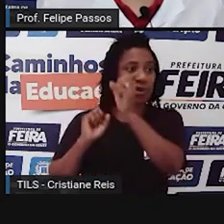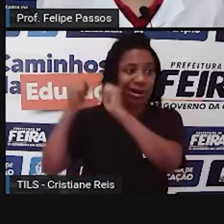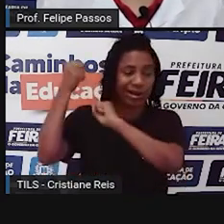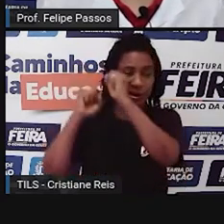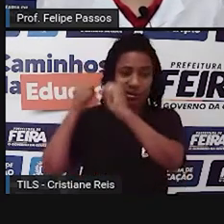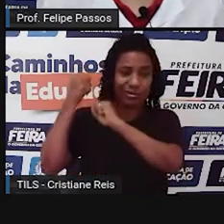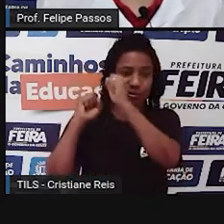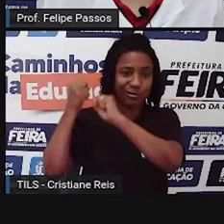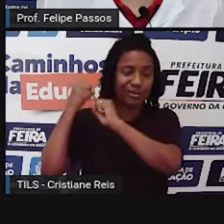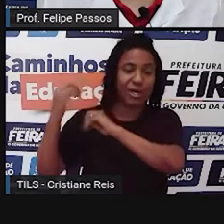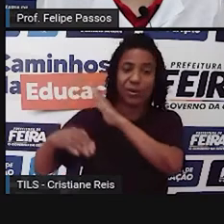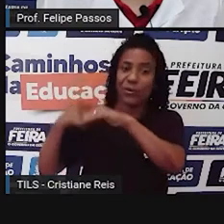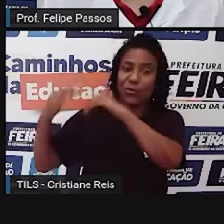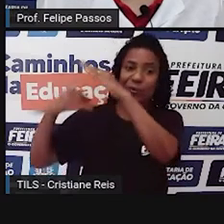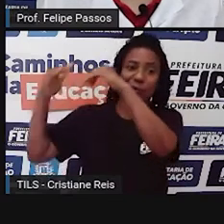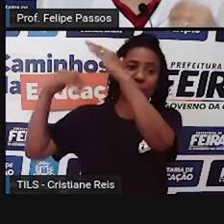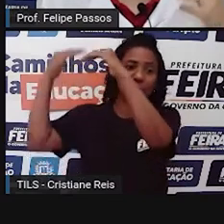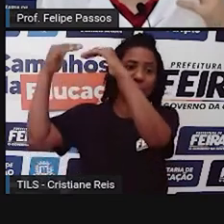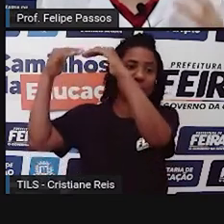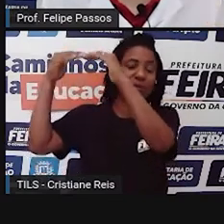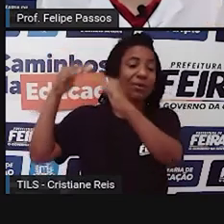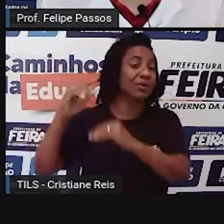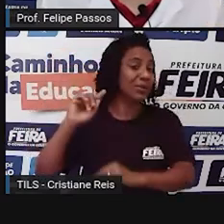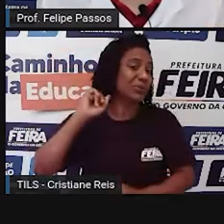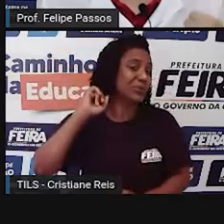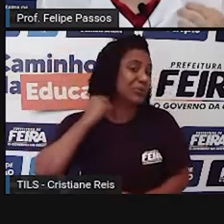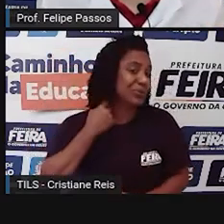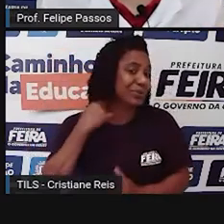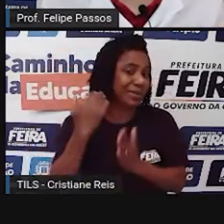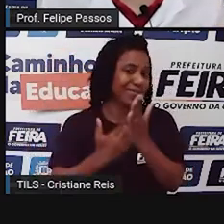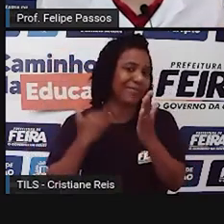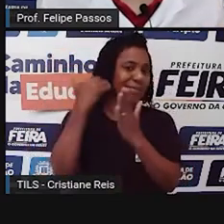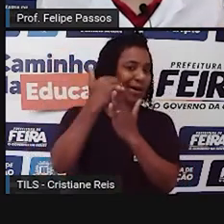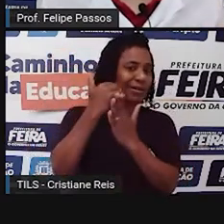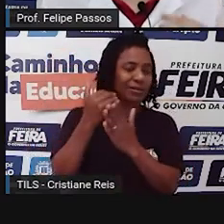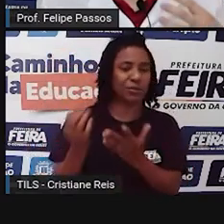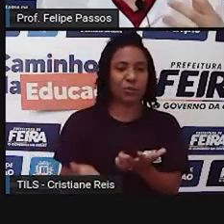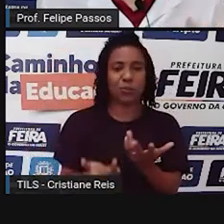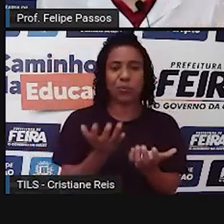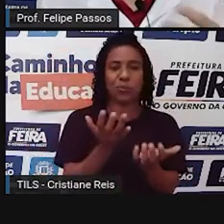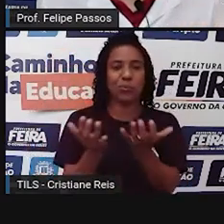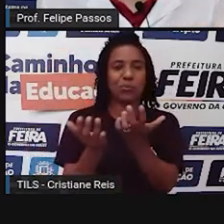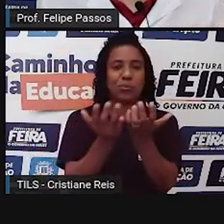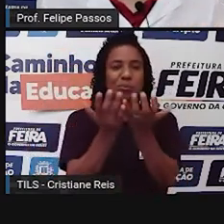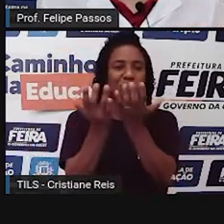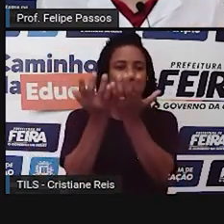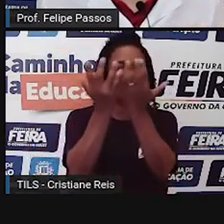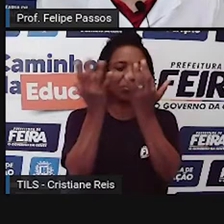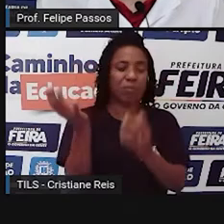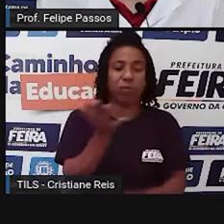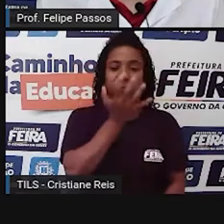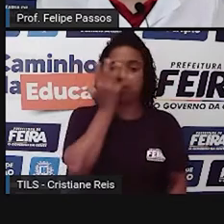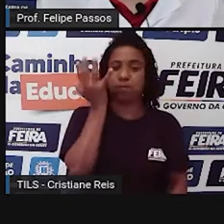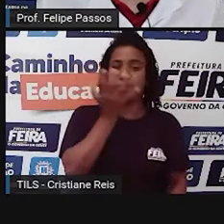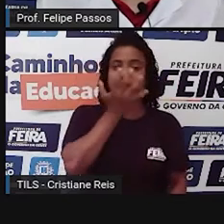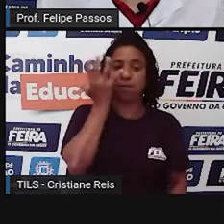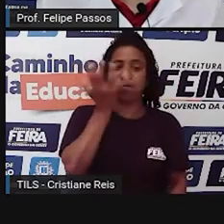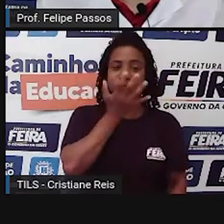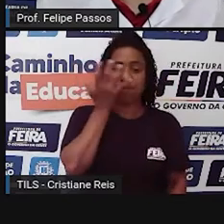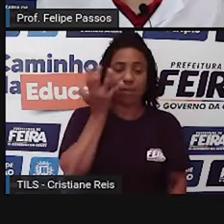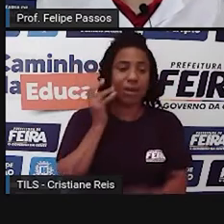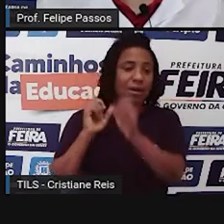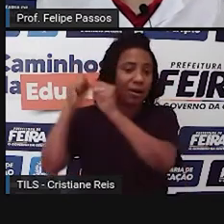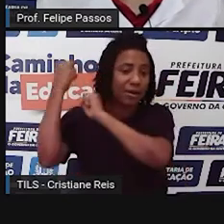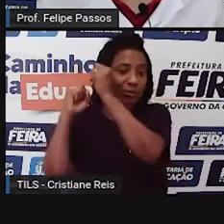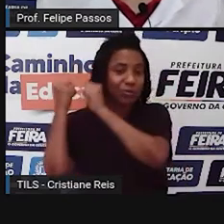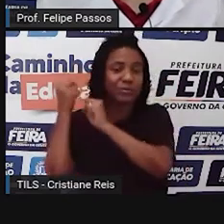do que antes da Revolução Industrial. A gente está produzindo muita fumaça, muitos resíduos, a própria indústria, ela usa muita água, ela